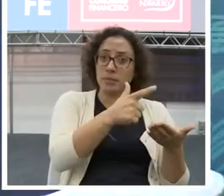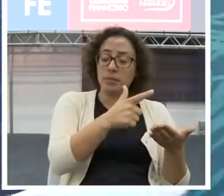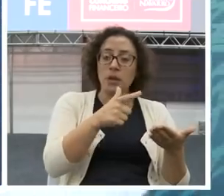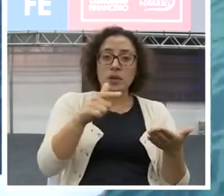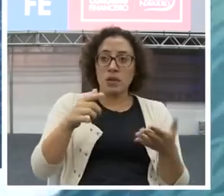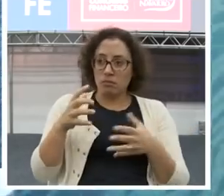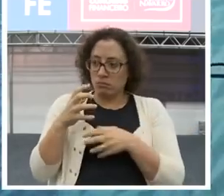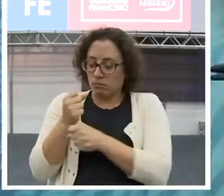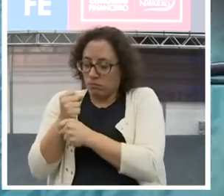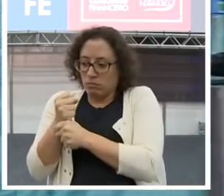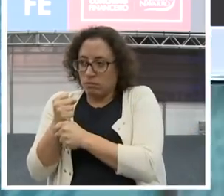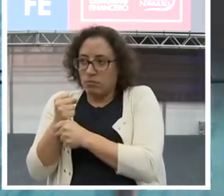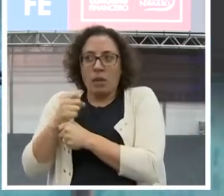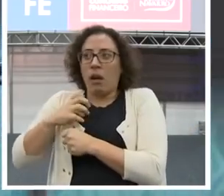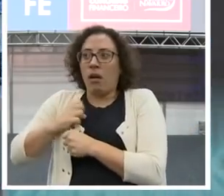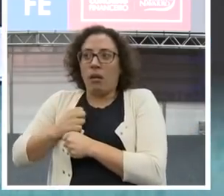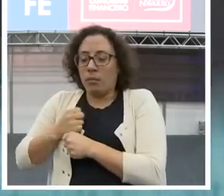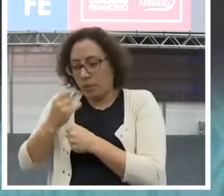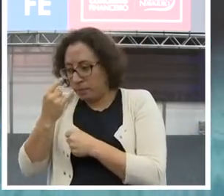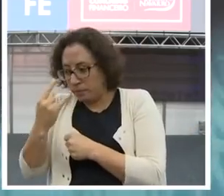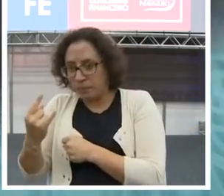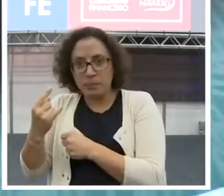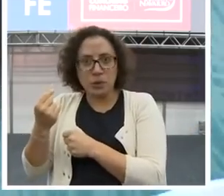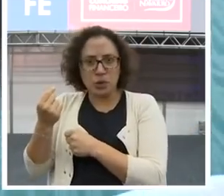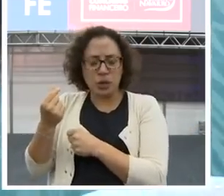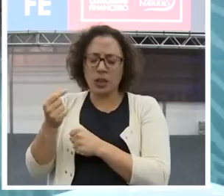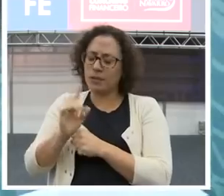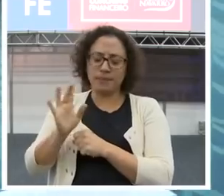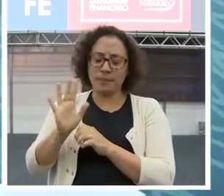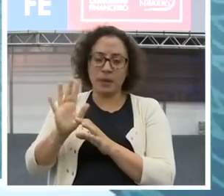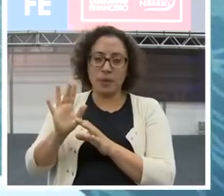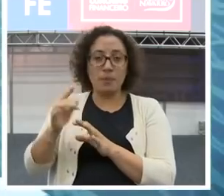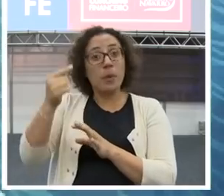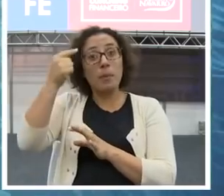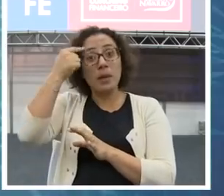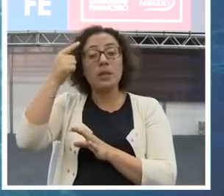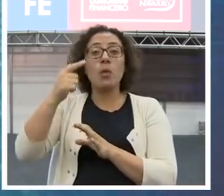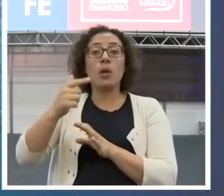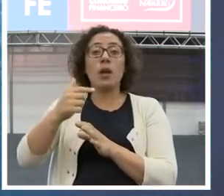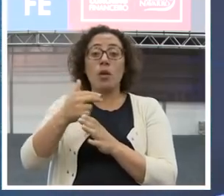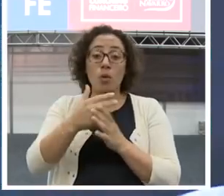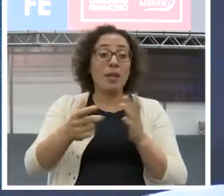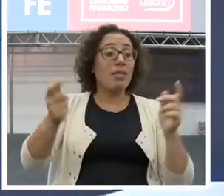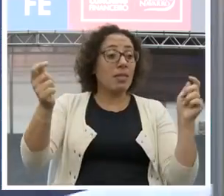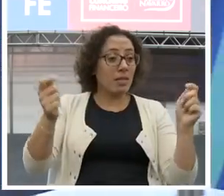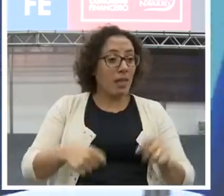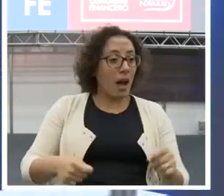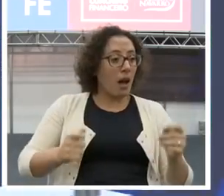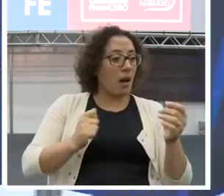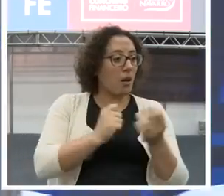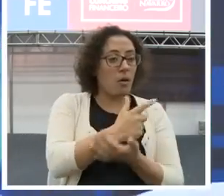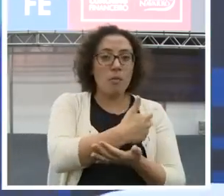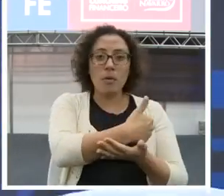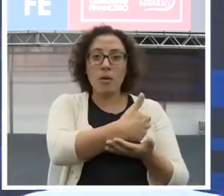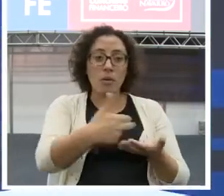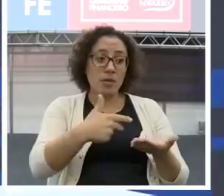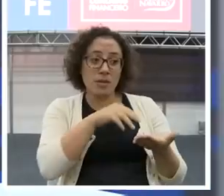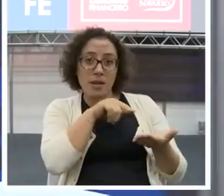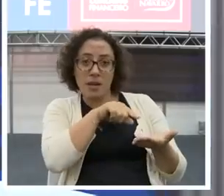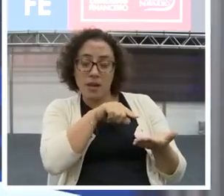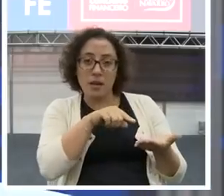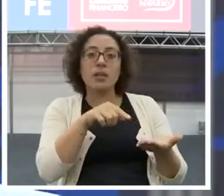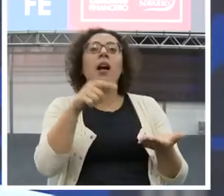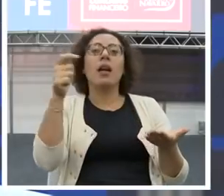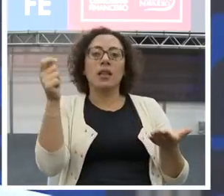oferece. As pessoas com mente milionária, elas se apegam exatamente